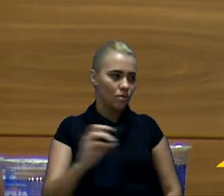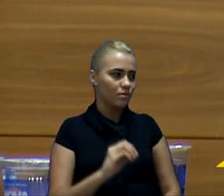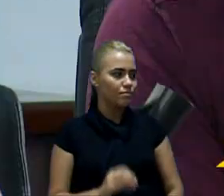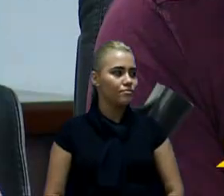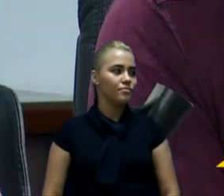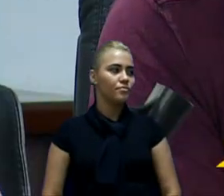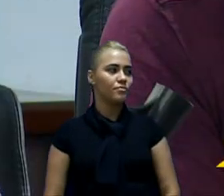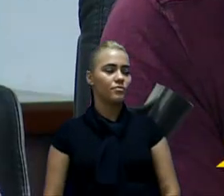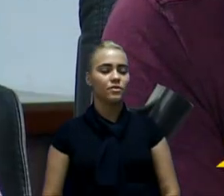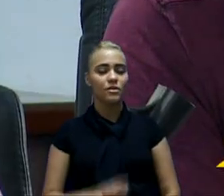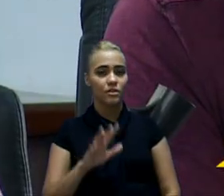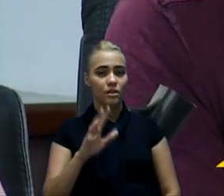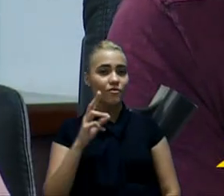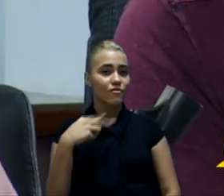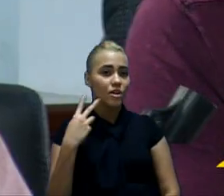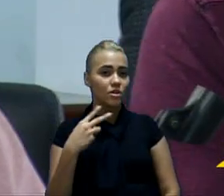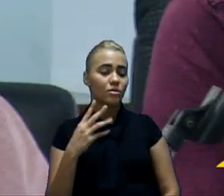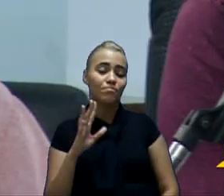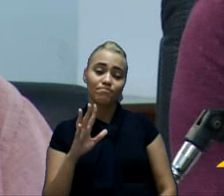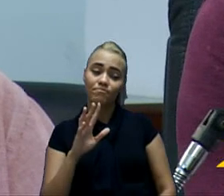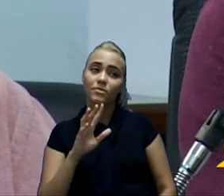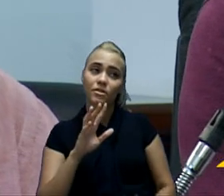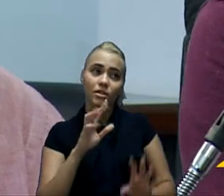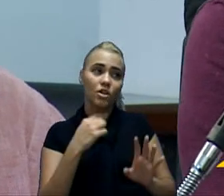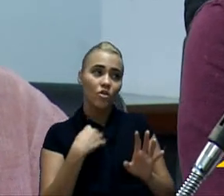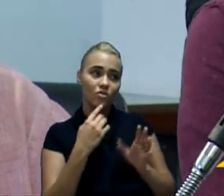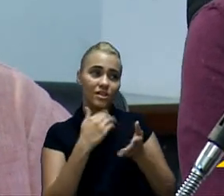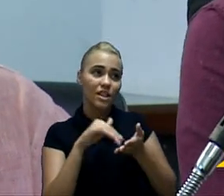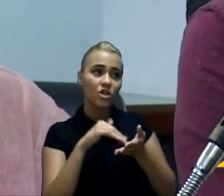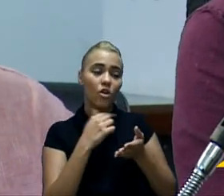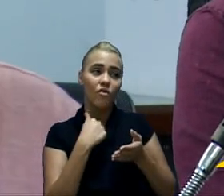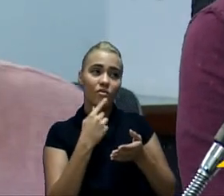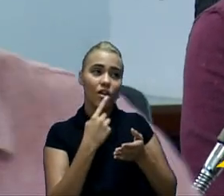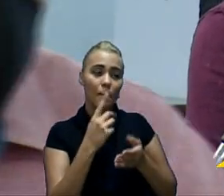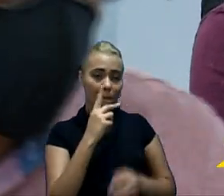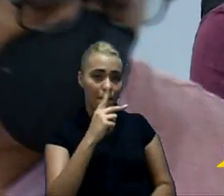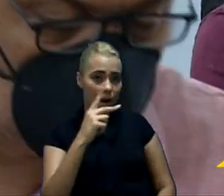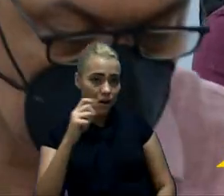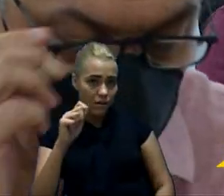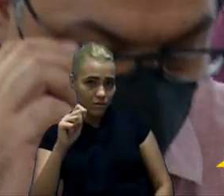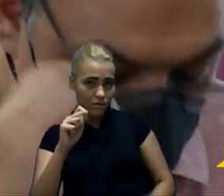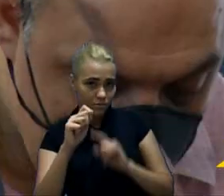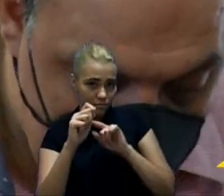curiosidade, presidente Ítalo, olha que interessante, a PPA,